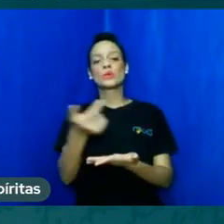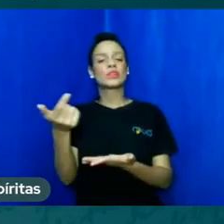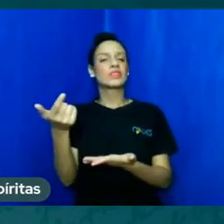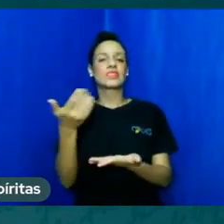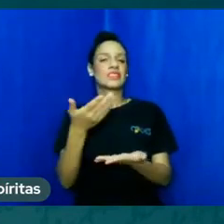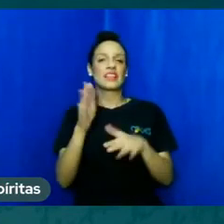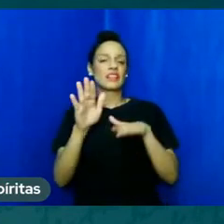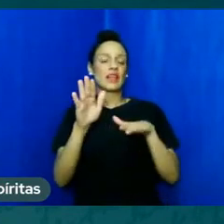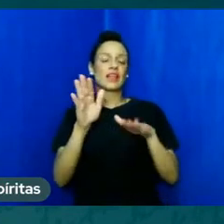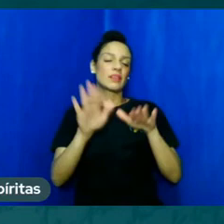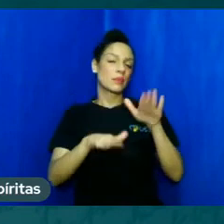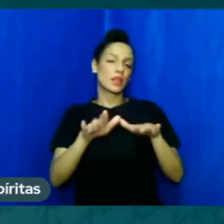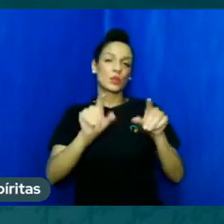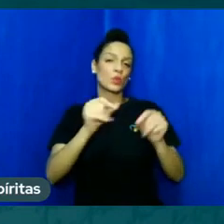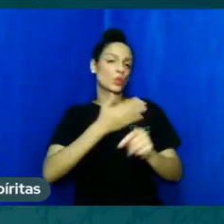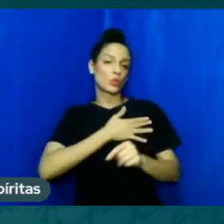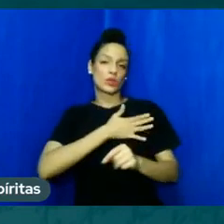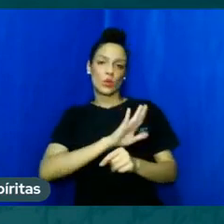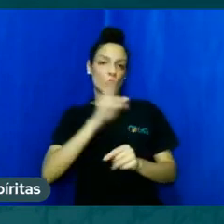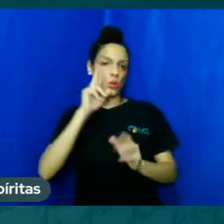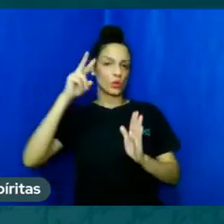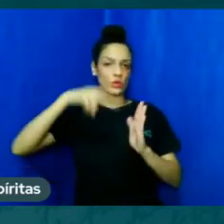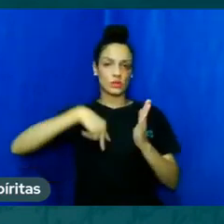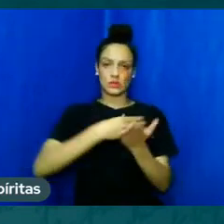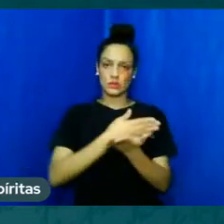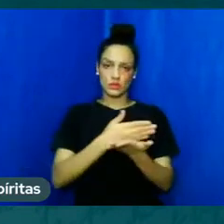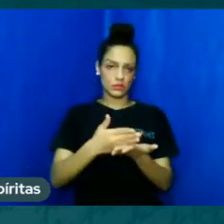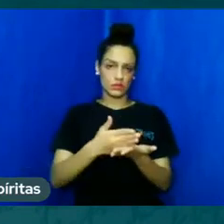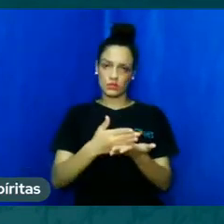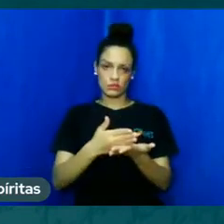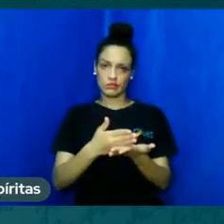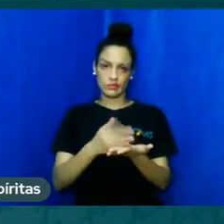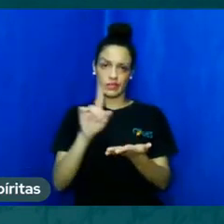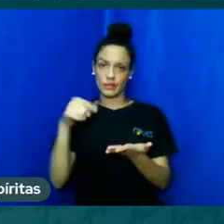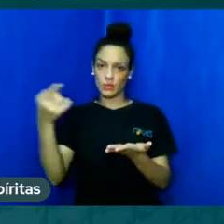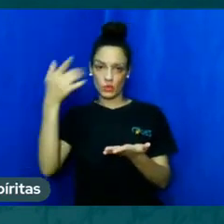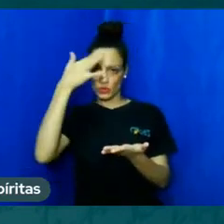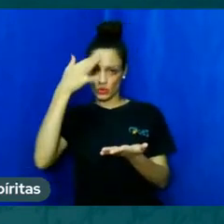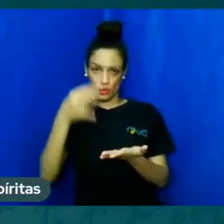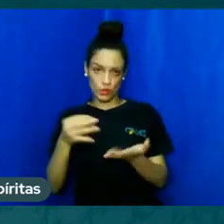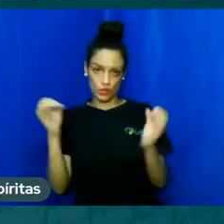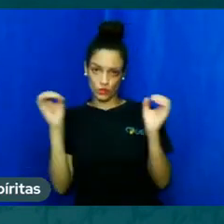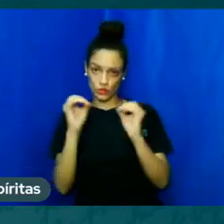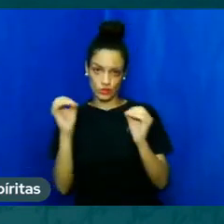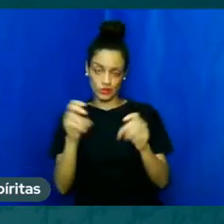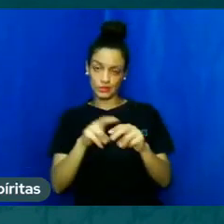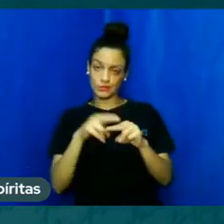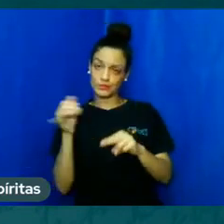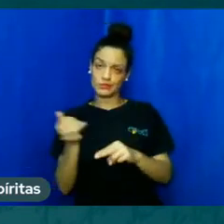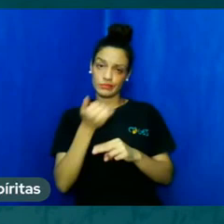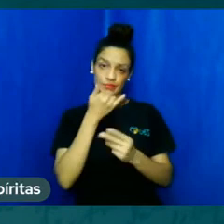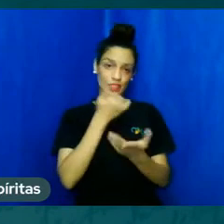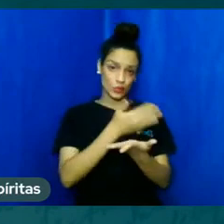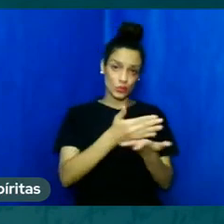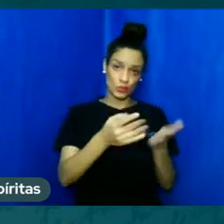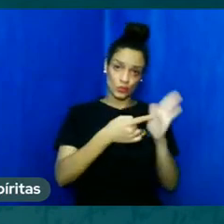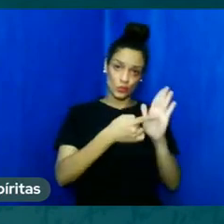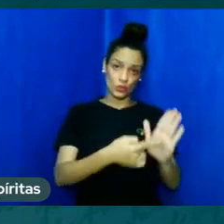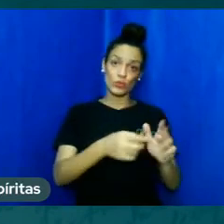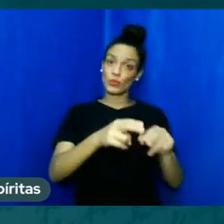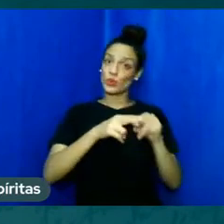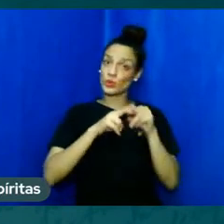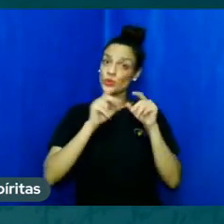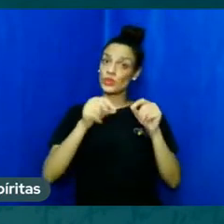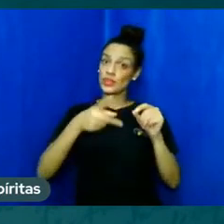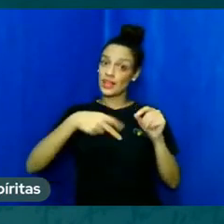da obra porque as introduções é que vão dar os elementos para se entender a obra e Kardec ele não exagera nas